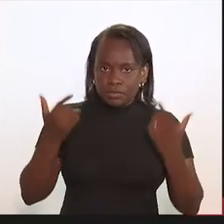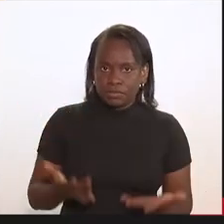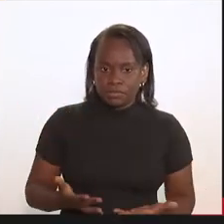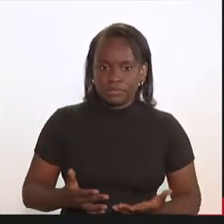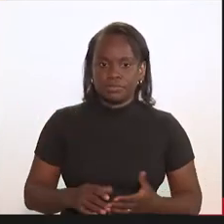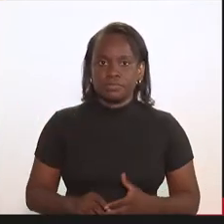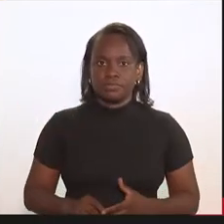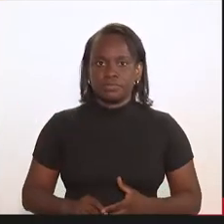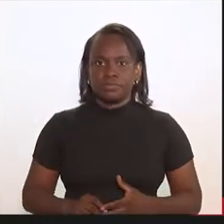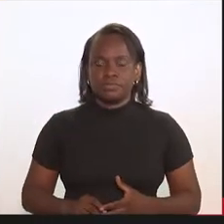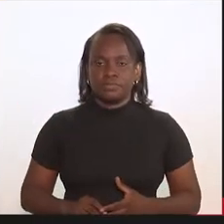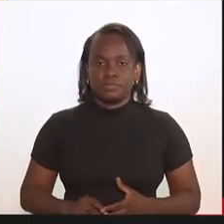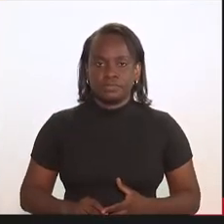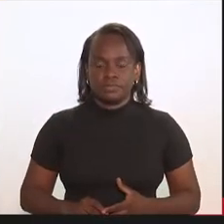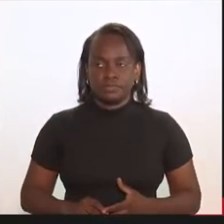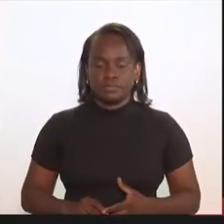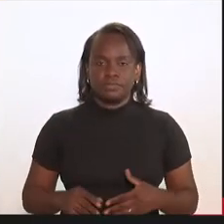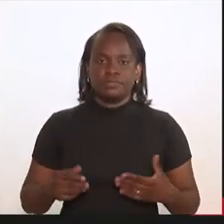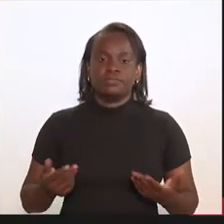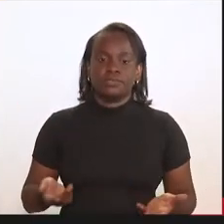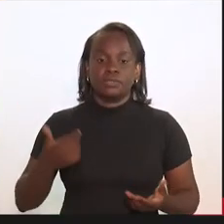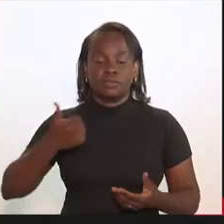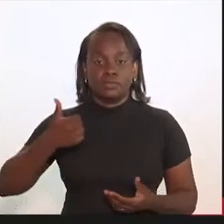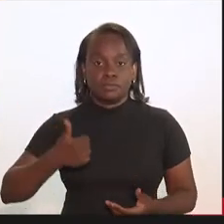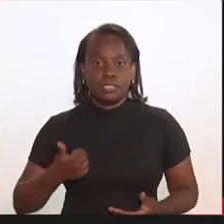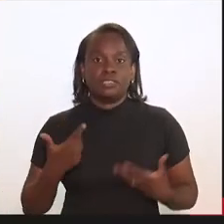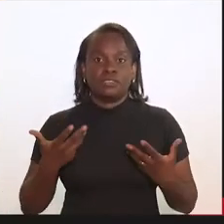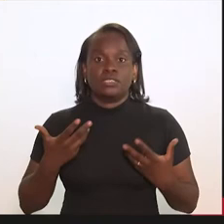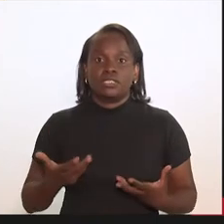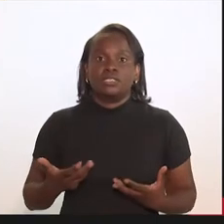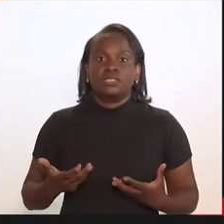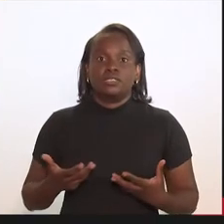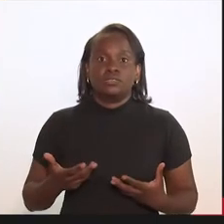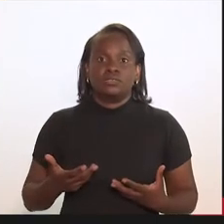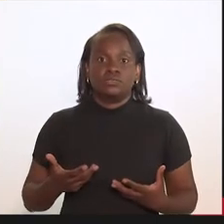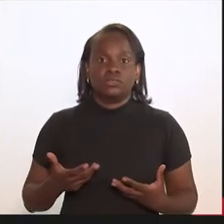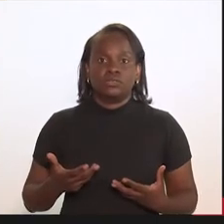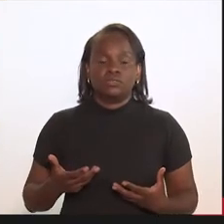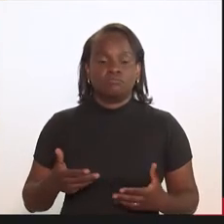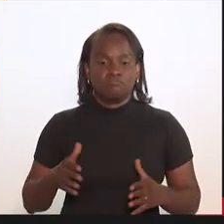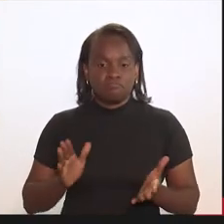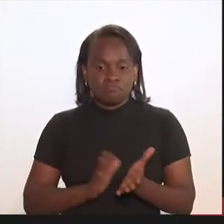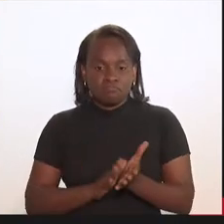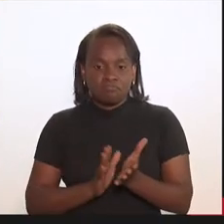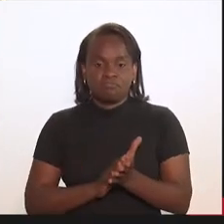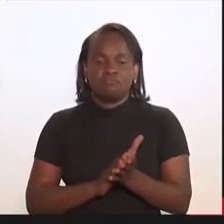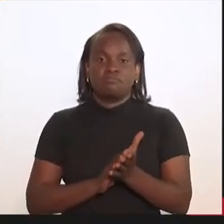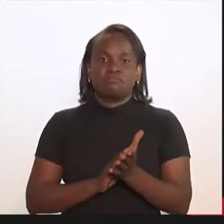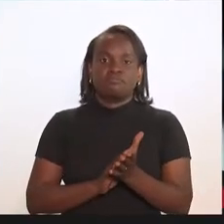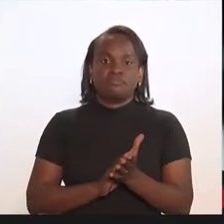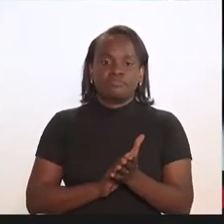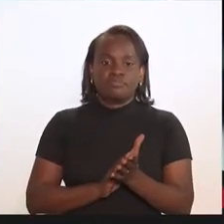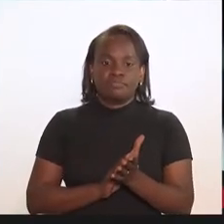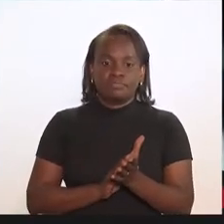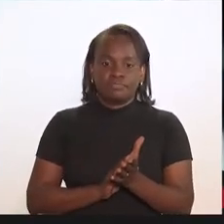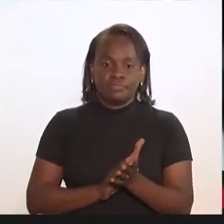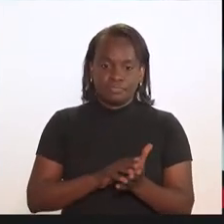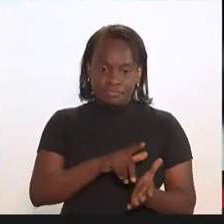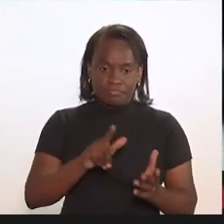uso da palavra. Claro. Em primeiro lugar, queria louvar a sua